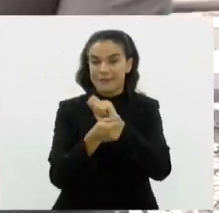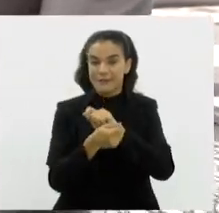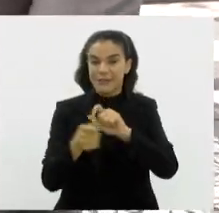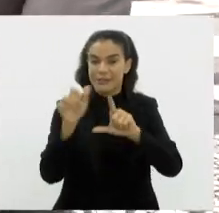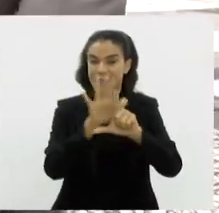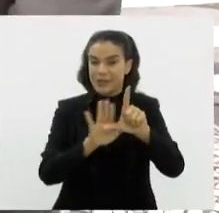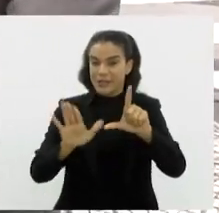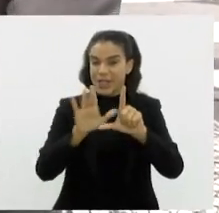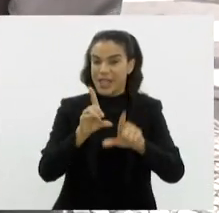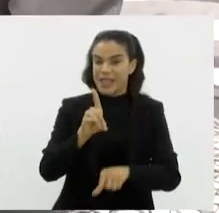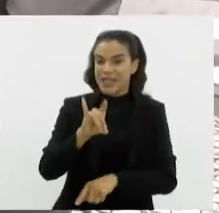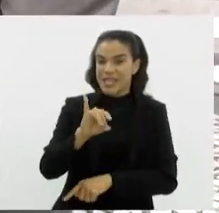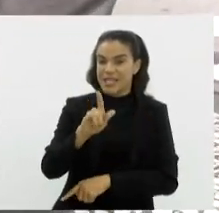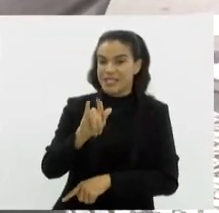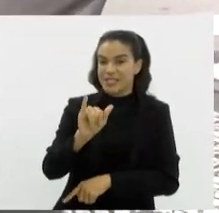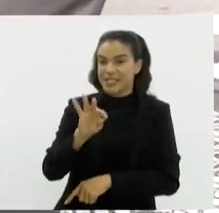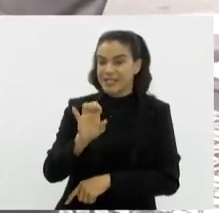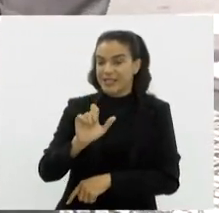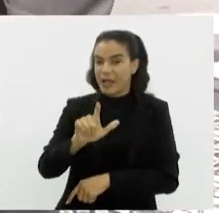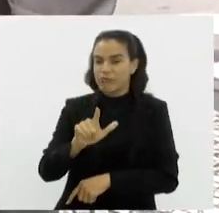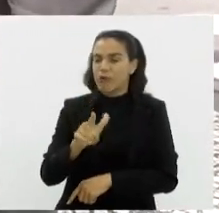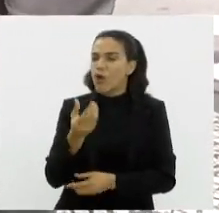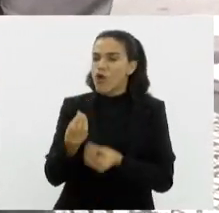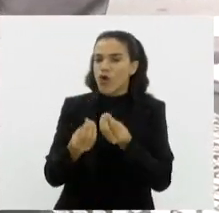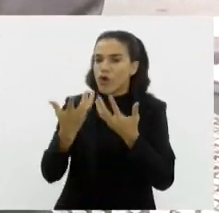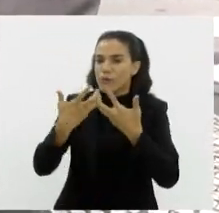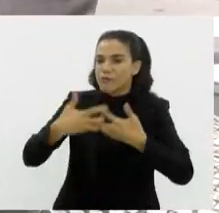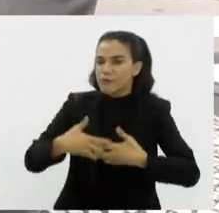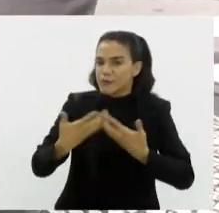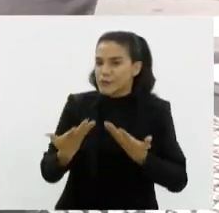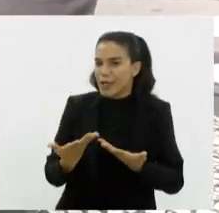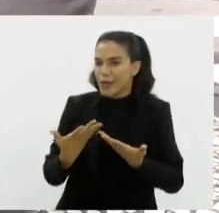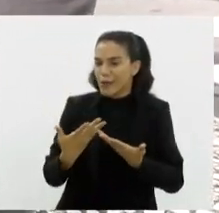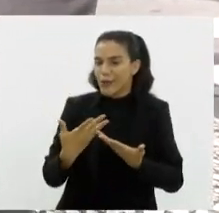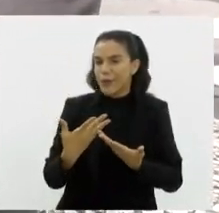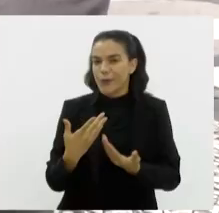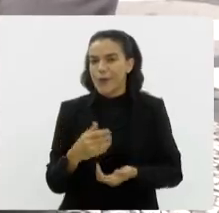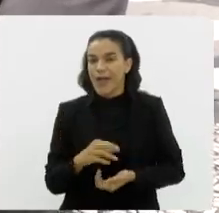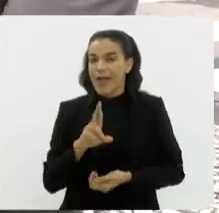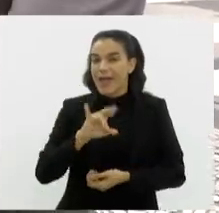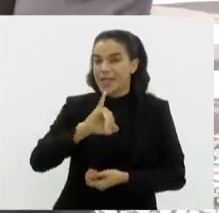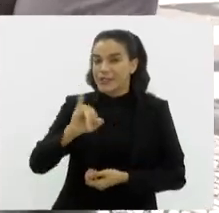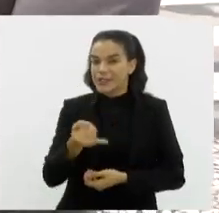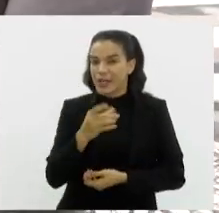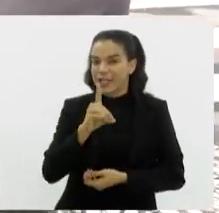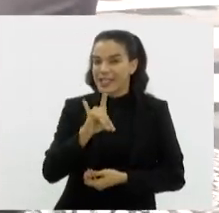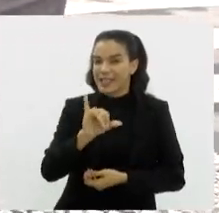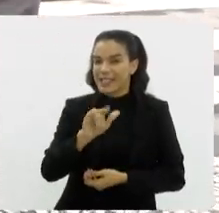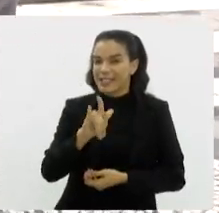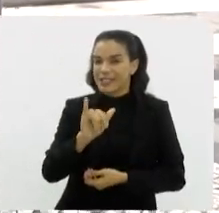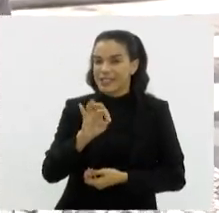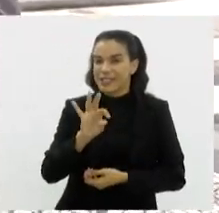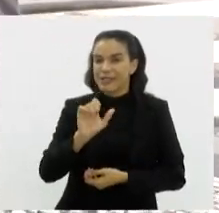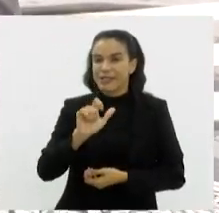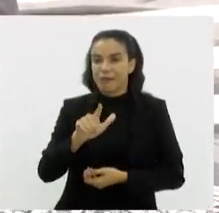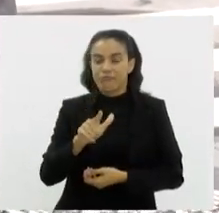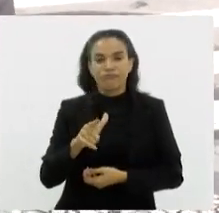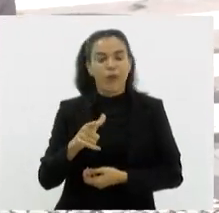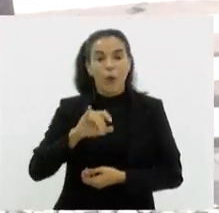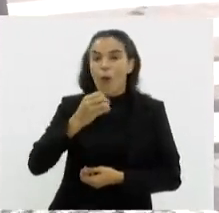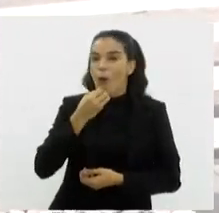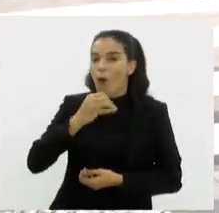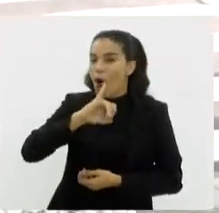Mauro Farias. Mauro, explica como funciona esse programa RJ Digital. Bom dia. Bom dia, Paulo. Primeiro, uma grande